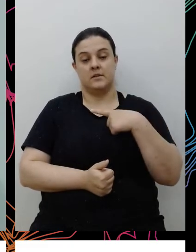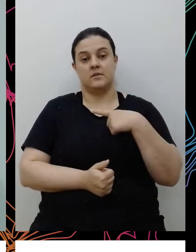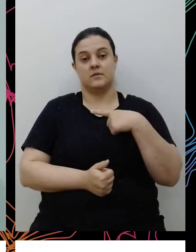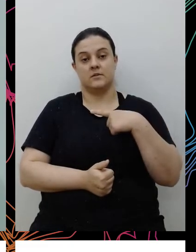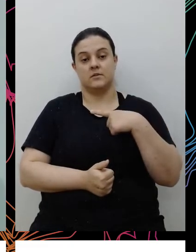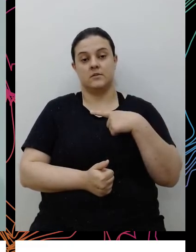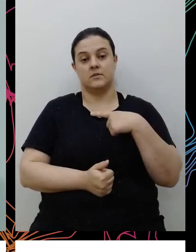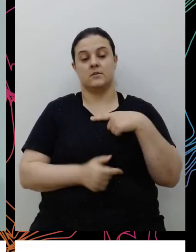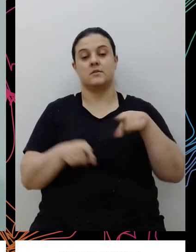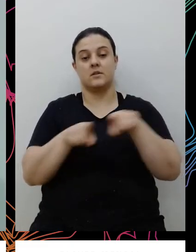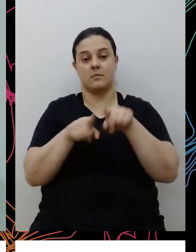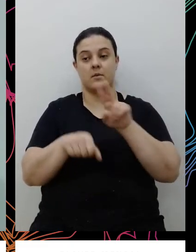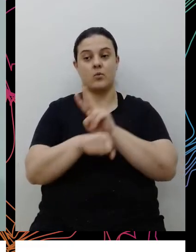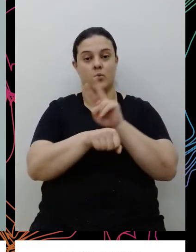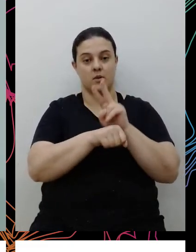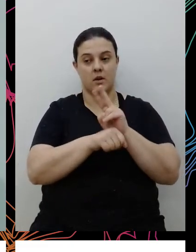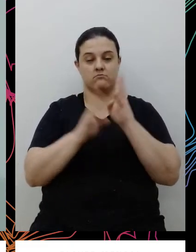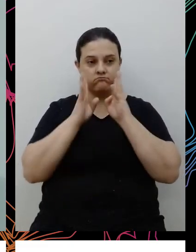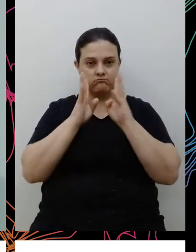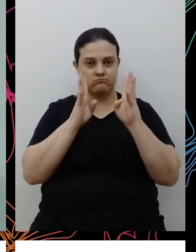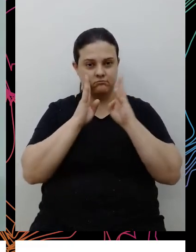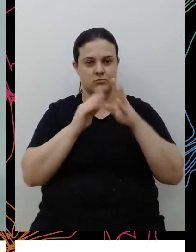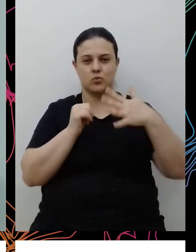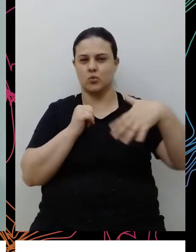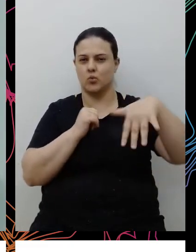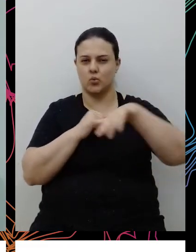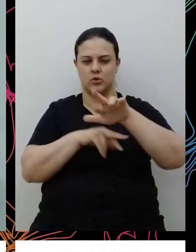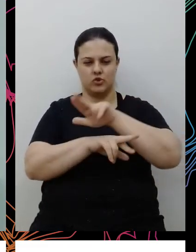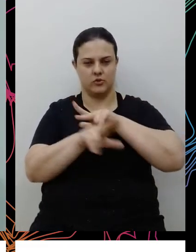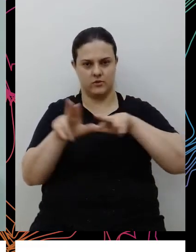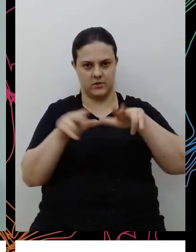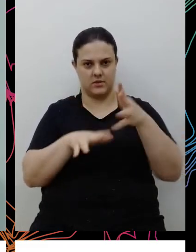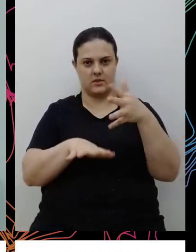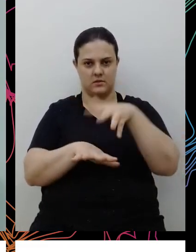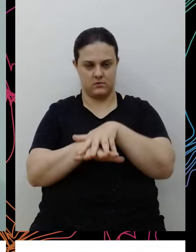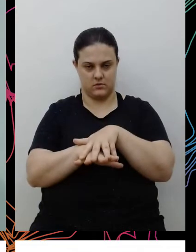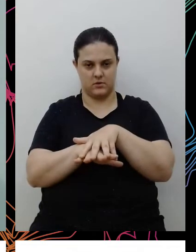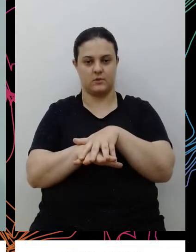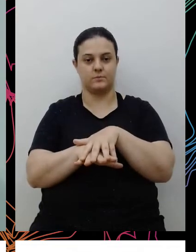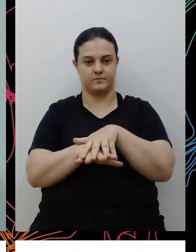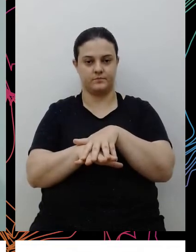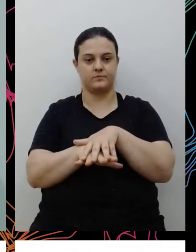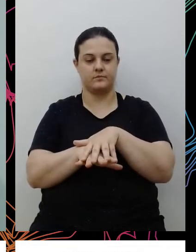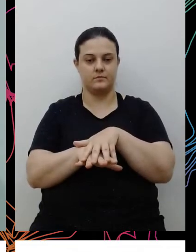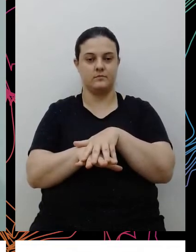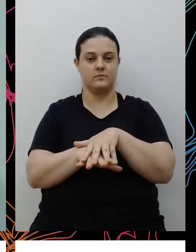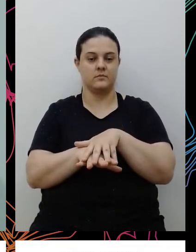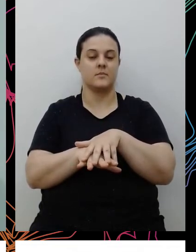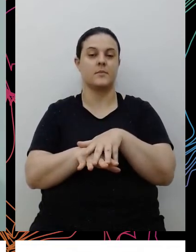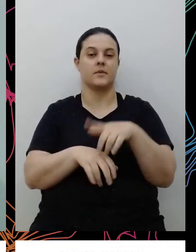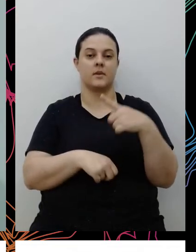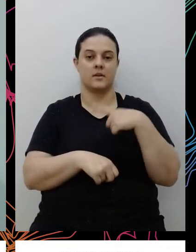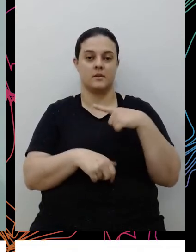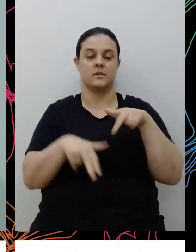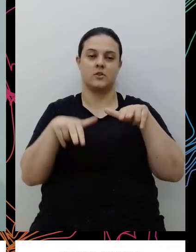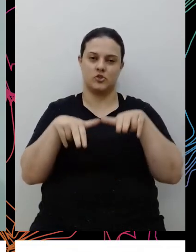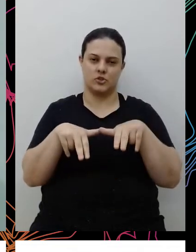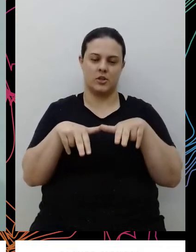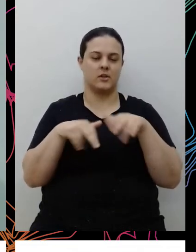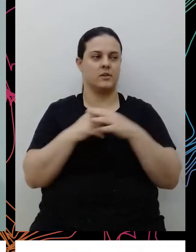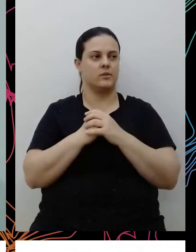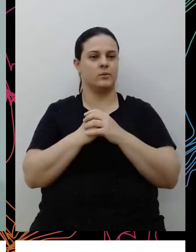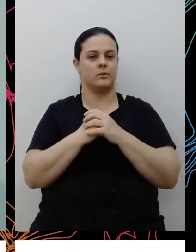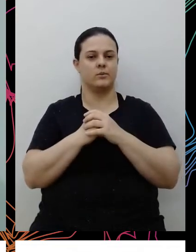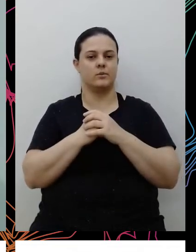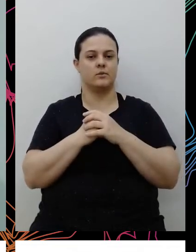precisa cuidar e olhar para toda a diversidade e inclusão, né, a diversidade e inclusão de gênero, a diversidade